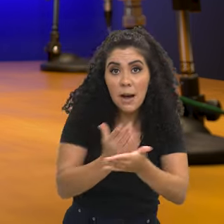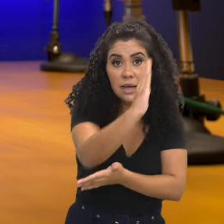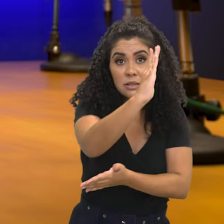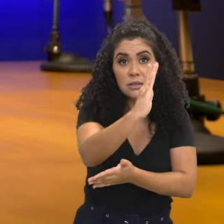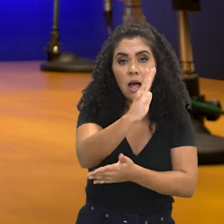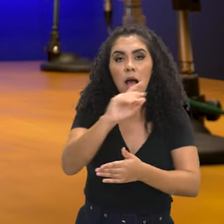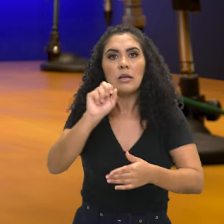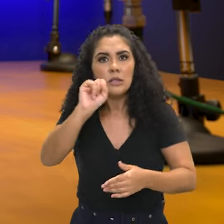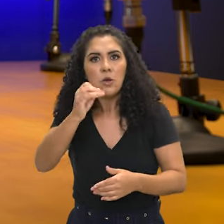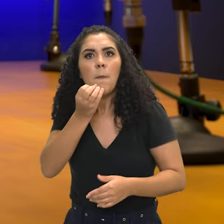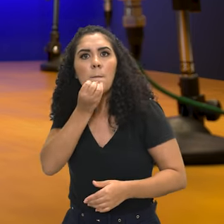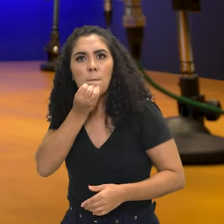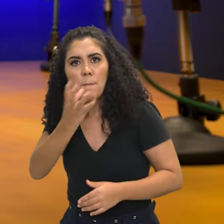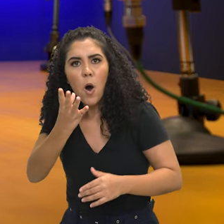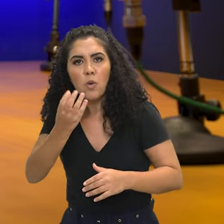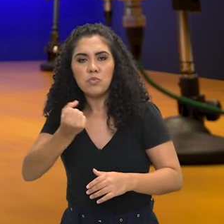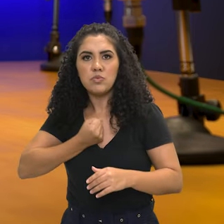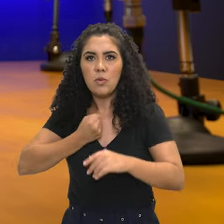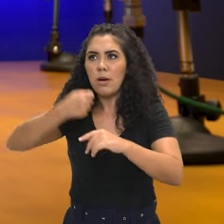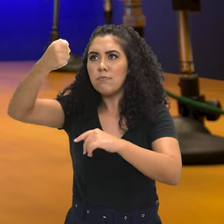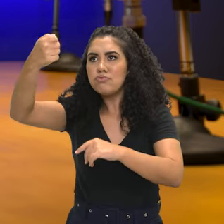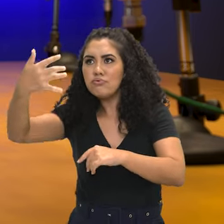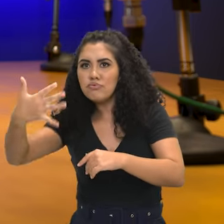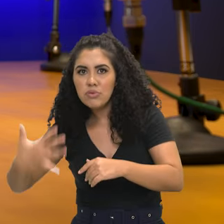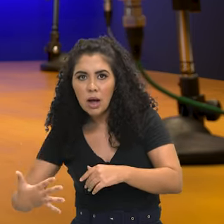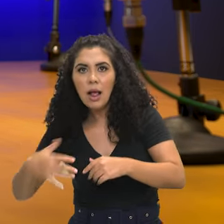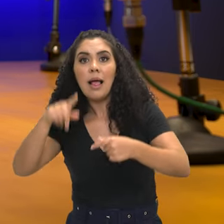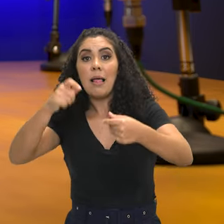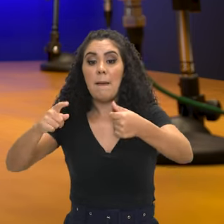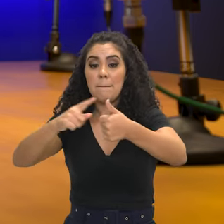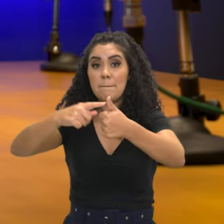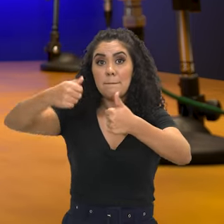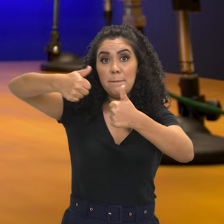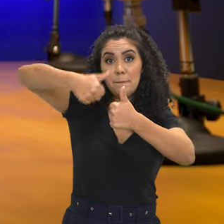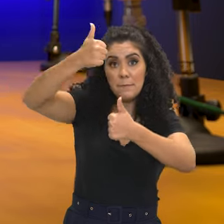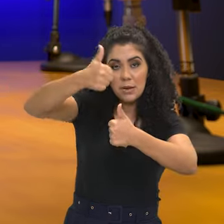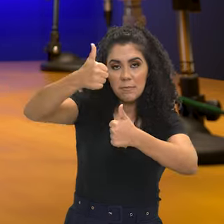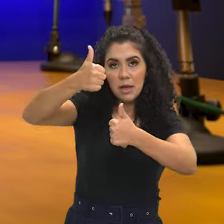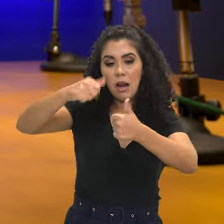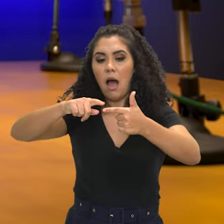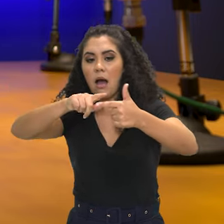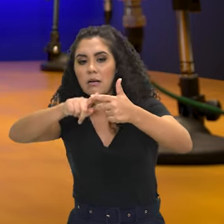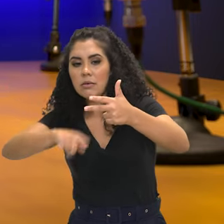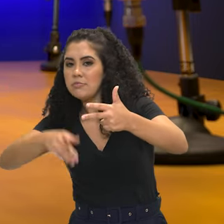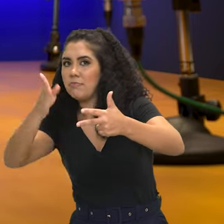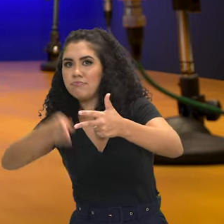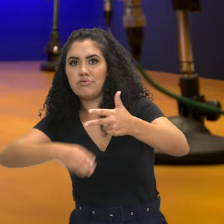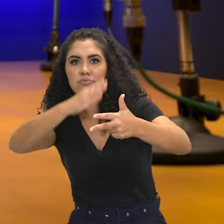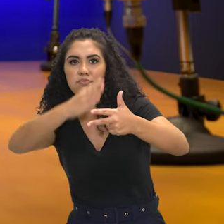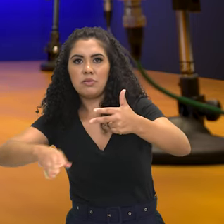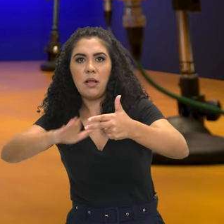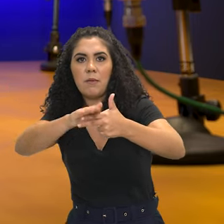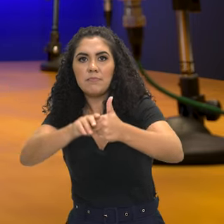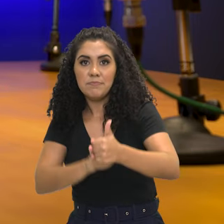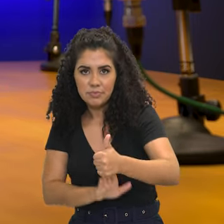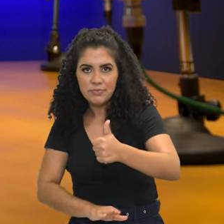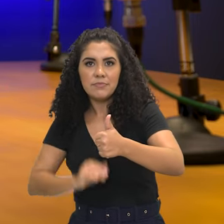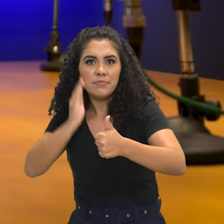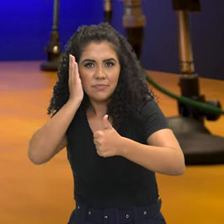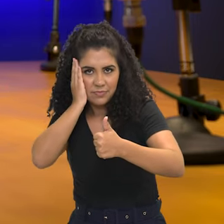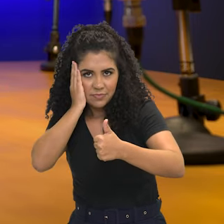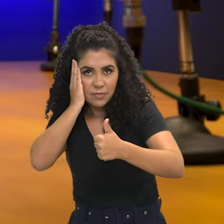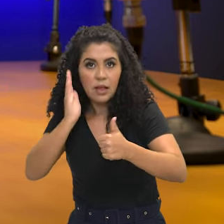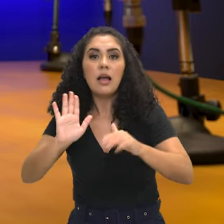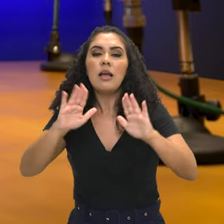e se você for muito bem na prova, você vai para a sua primeira opção e deixa de concorrer aos cargos que estão nas opções que você não